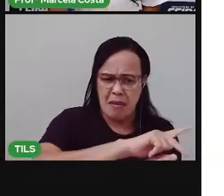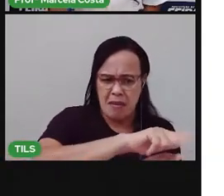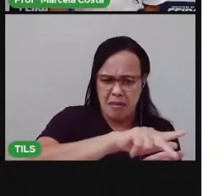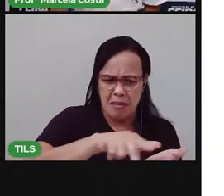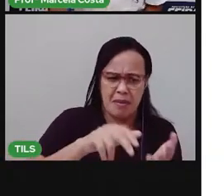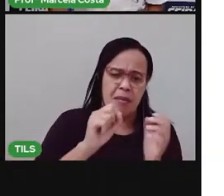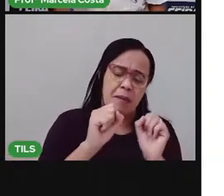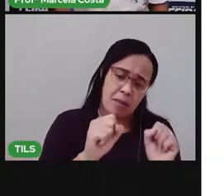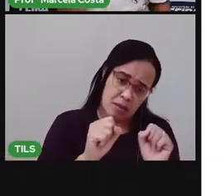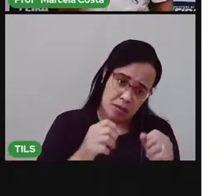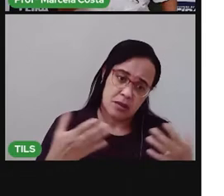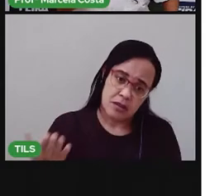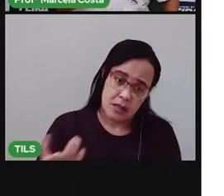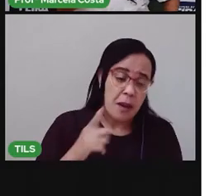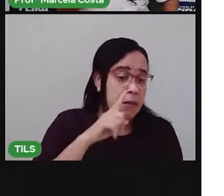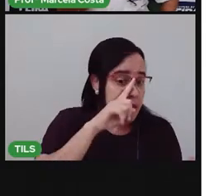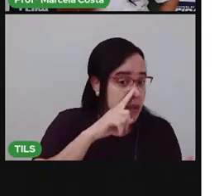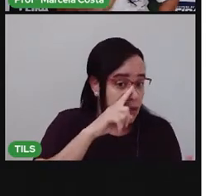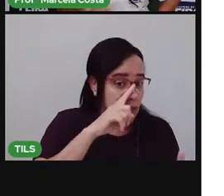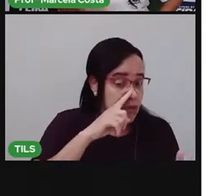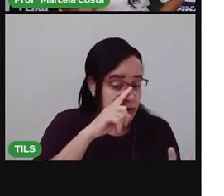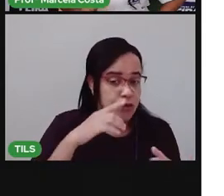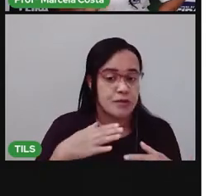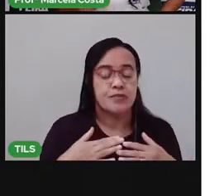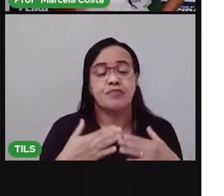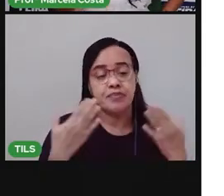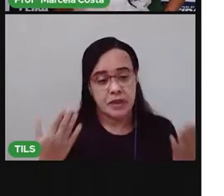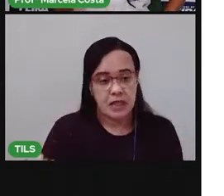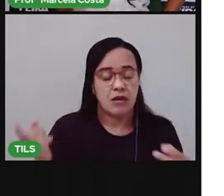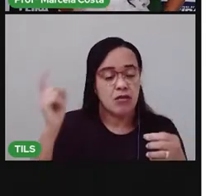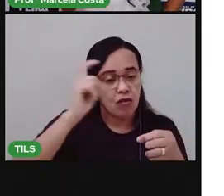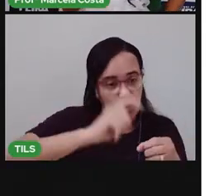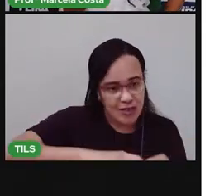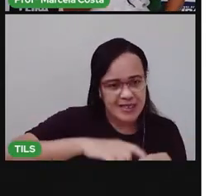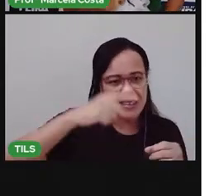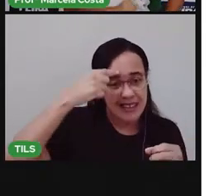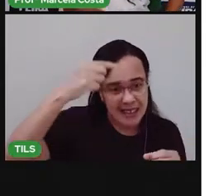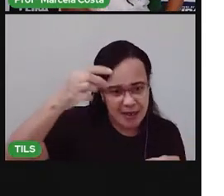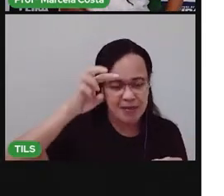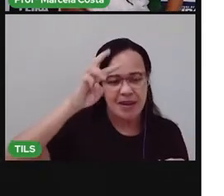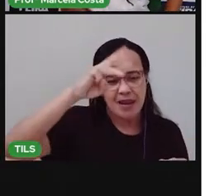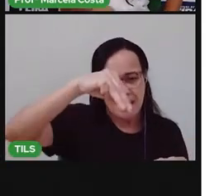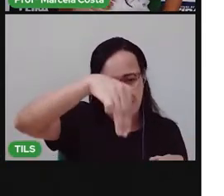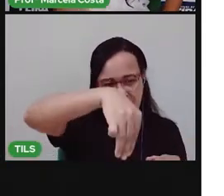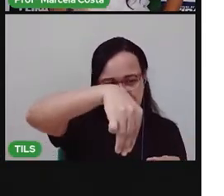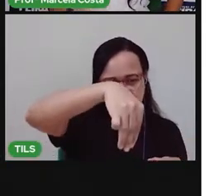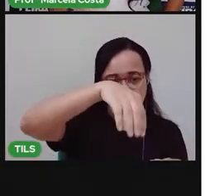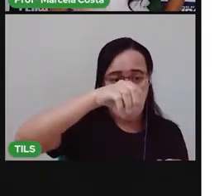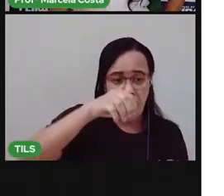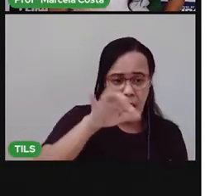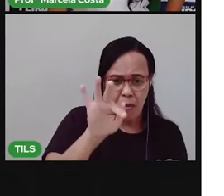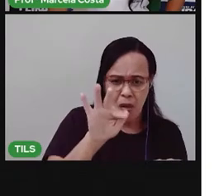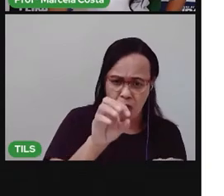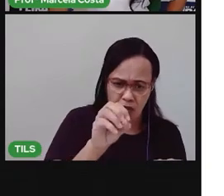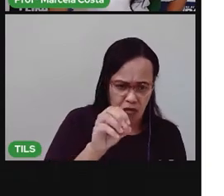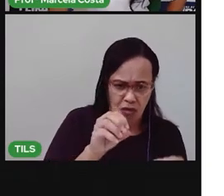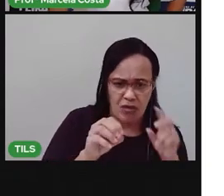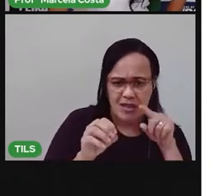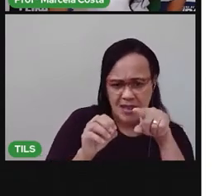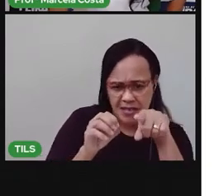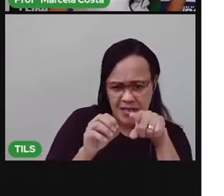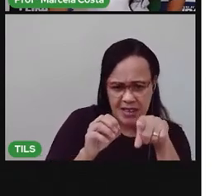agora voltando aqui ao assunto do morfo aquilo que eu perguntei se você sabia morfos são esses